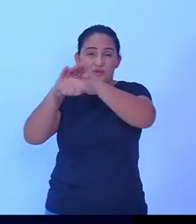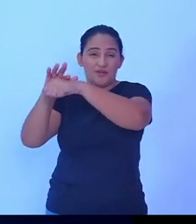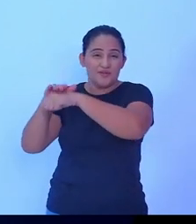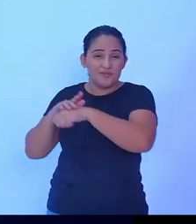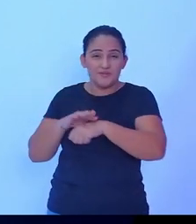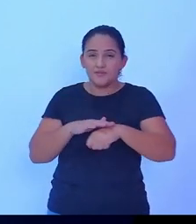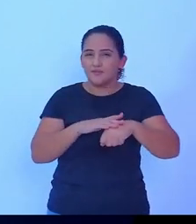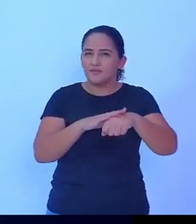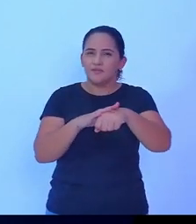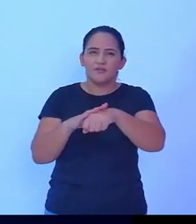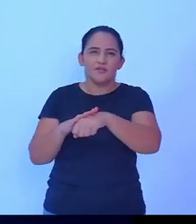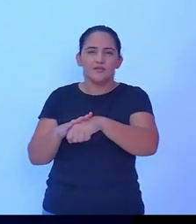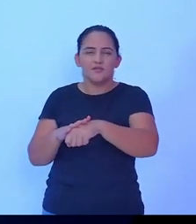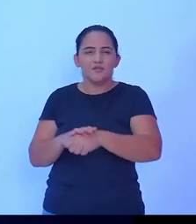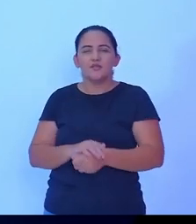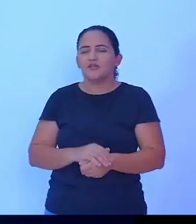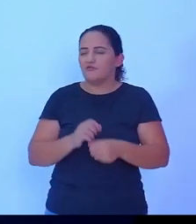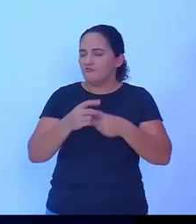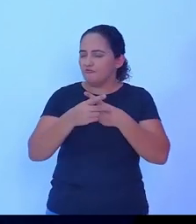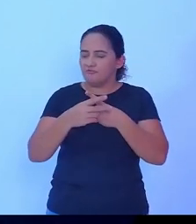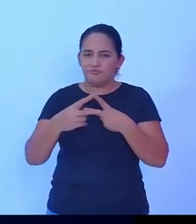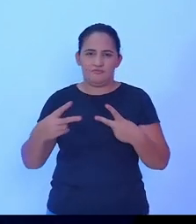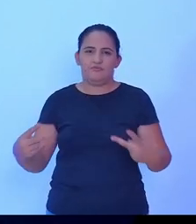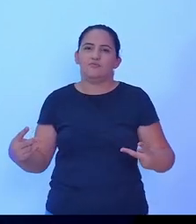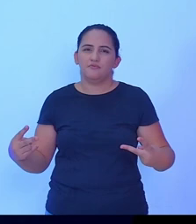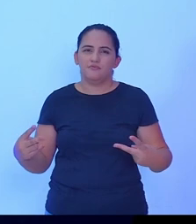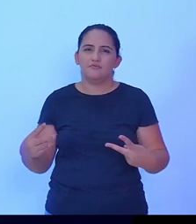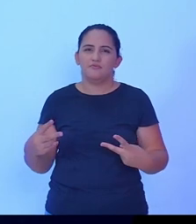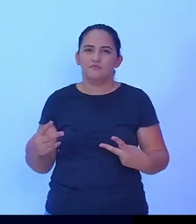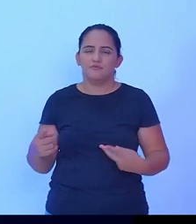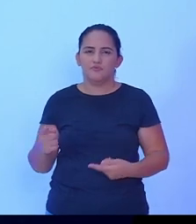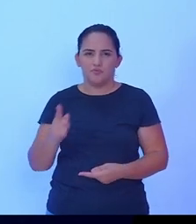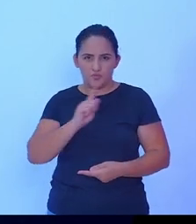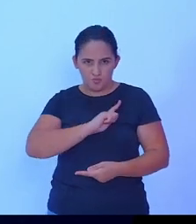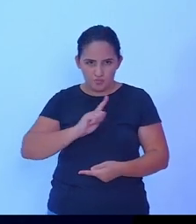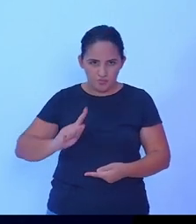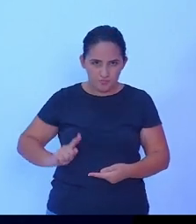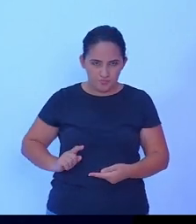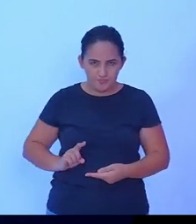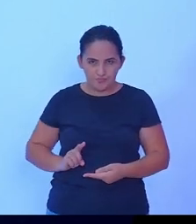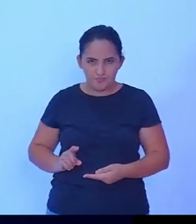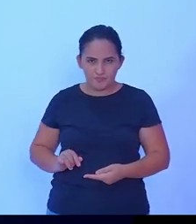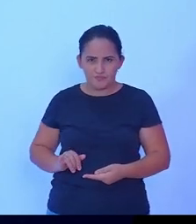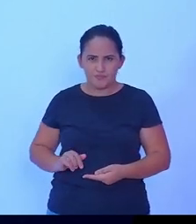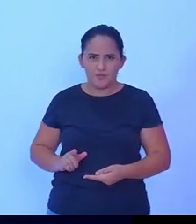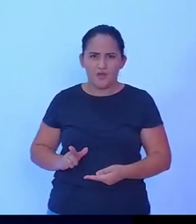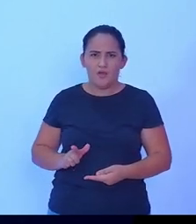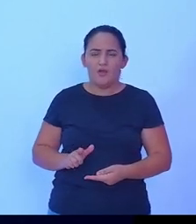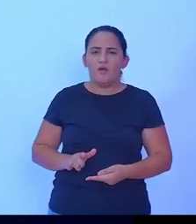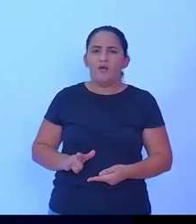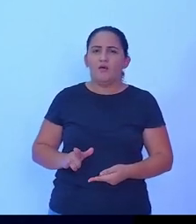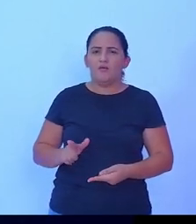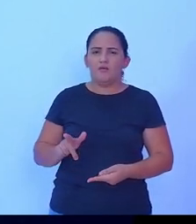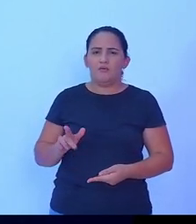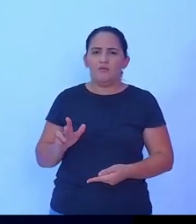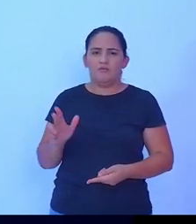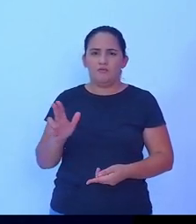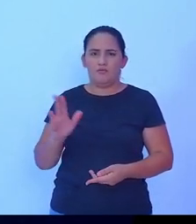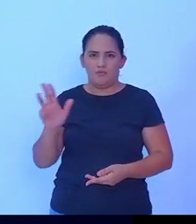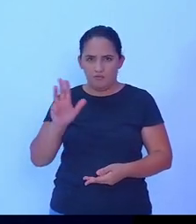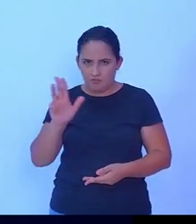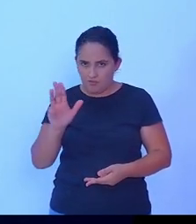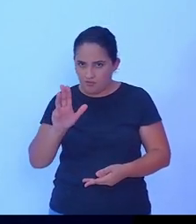pandemias que vêm. Então, o governo Lula, ele investiu esse ano 43